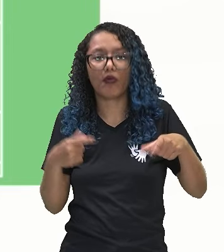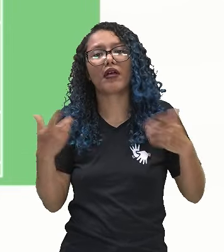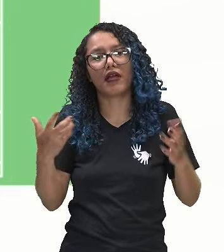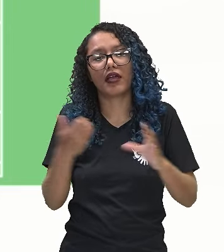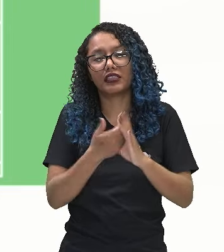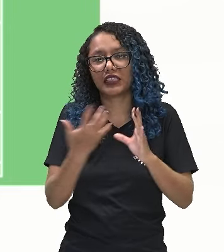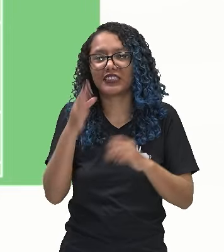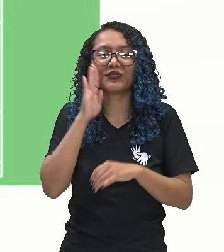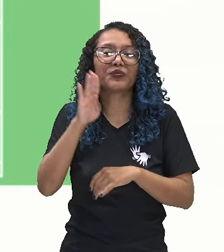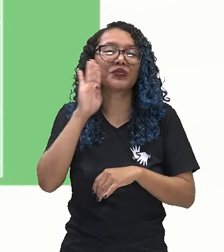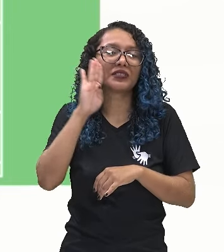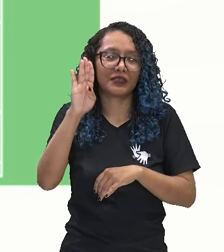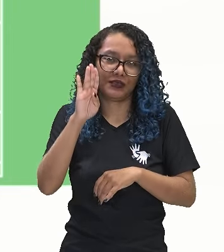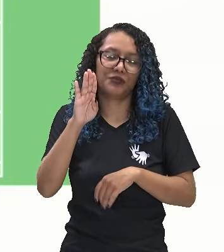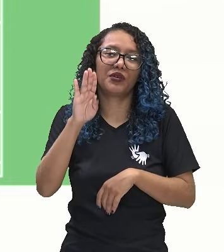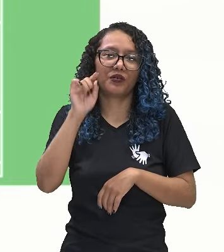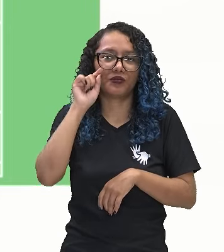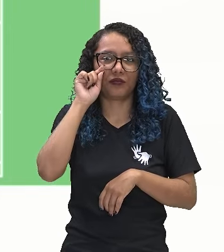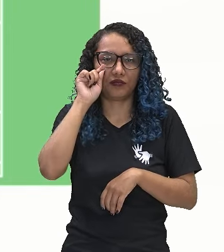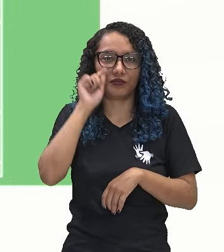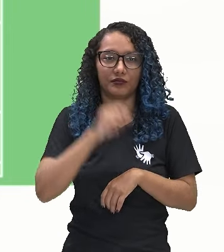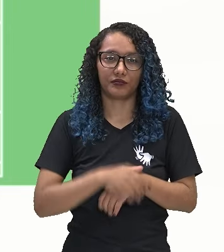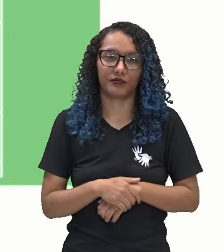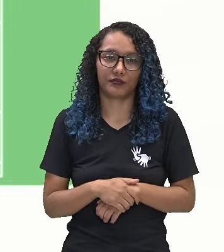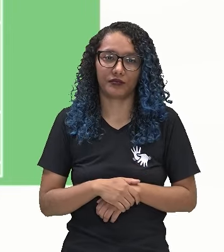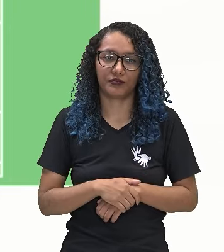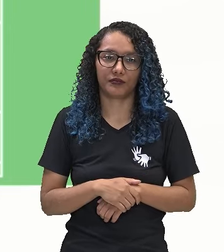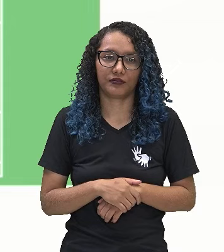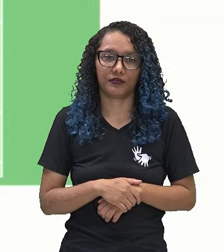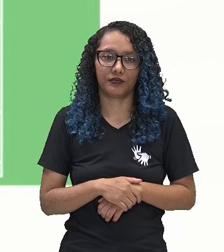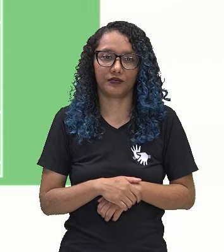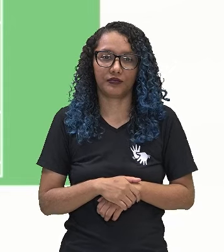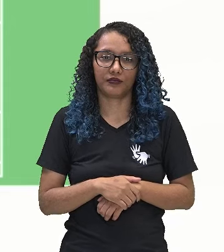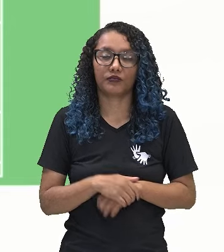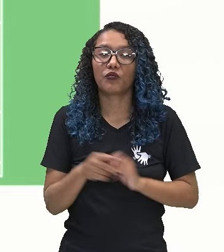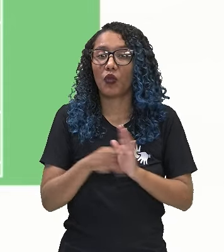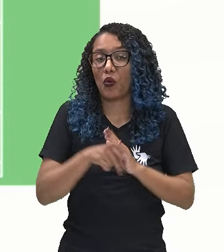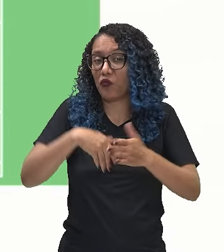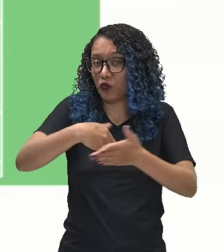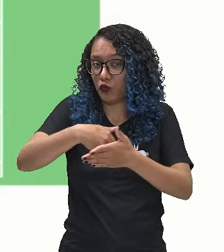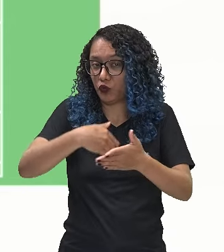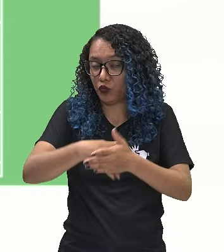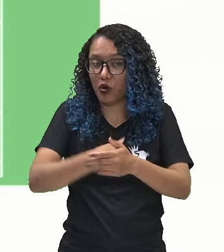principais do futebol de campo.